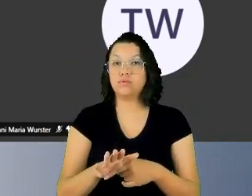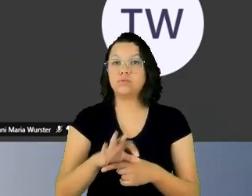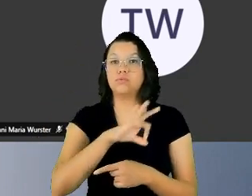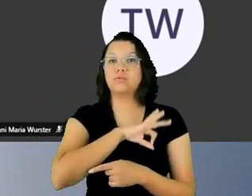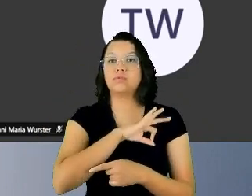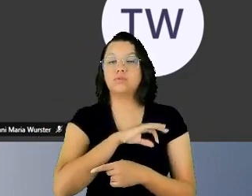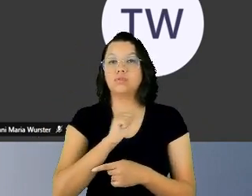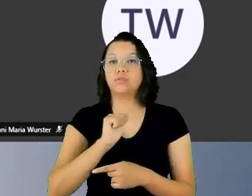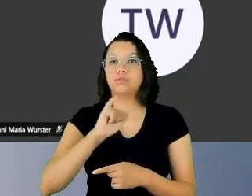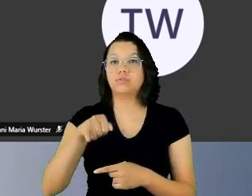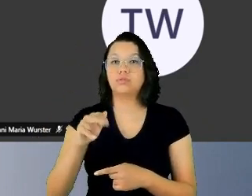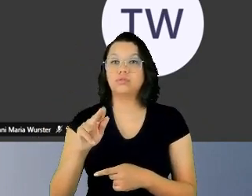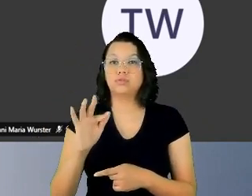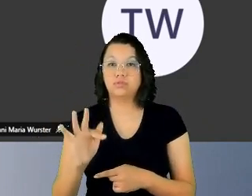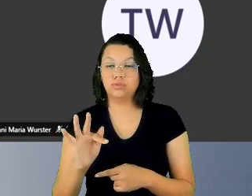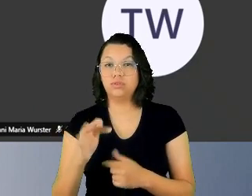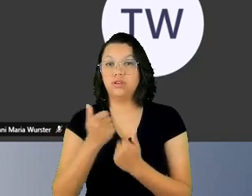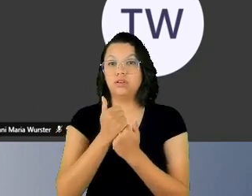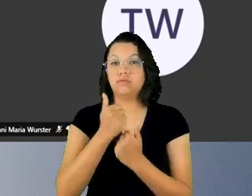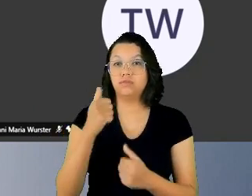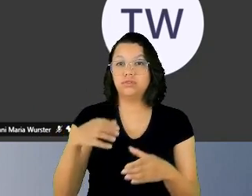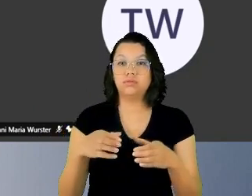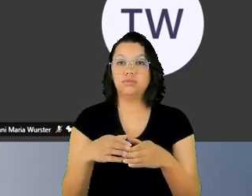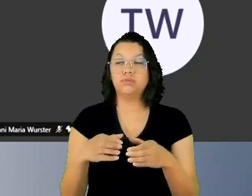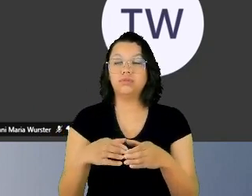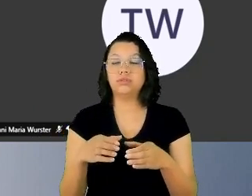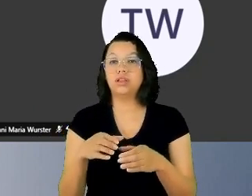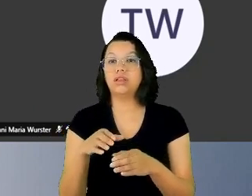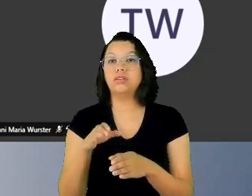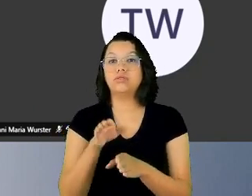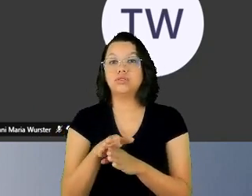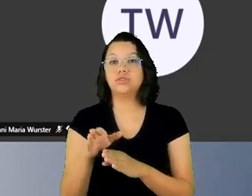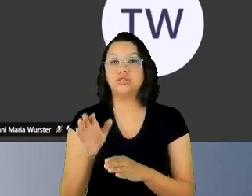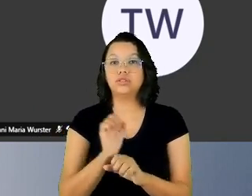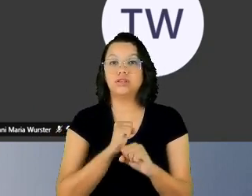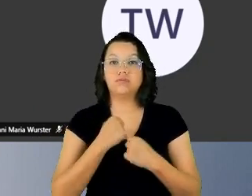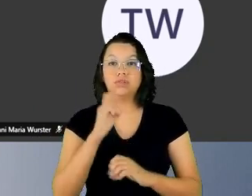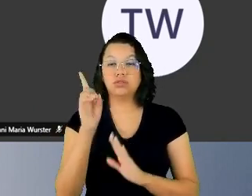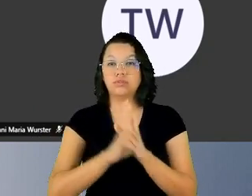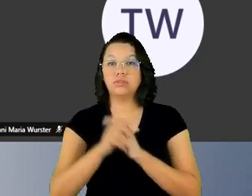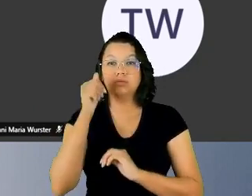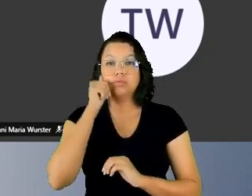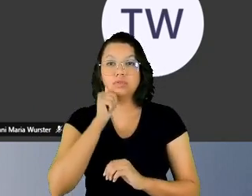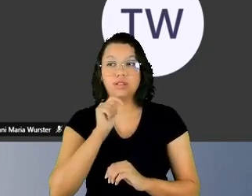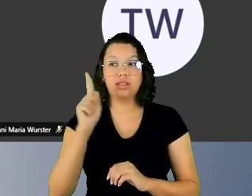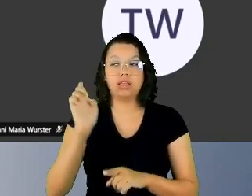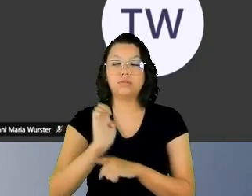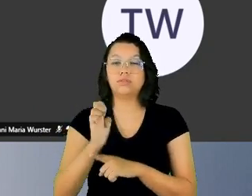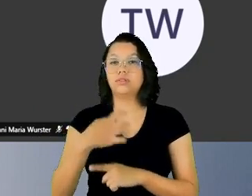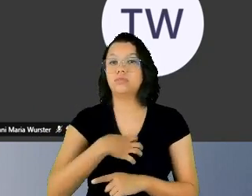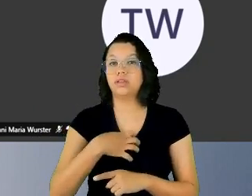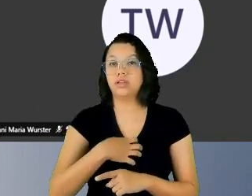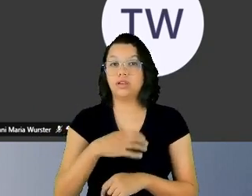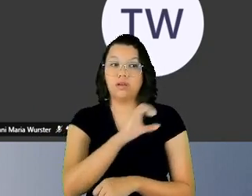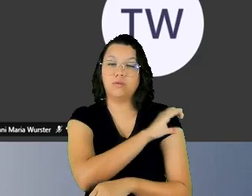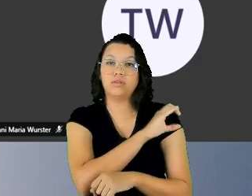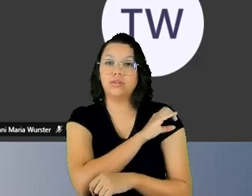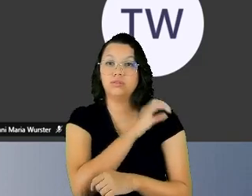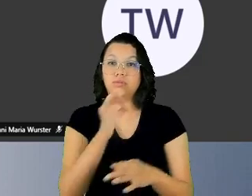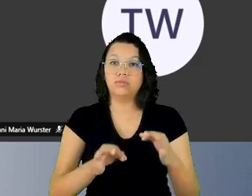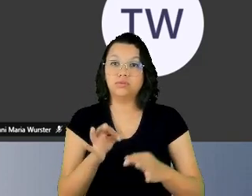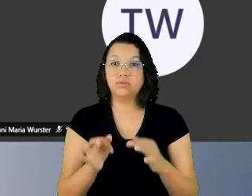dos Direitos da Mulher do Estado da Bahia, foi coordenadora dos Juizados Especiais Federais da Primeira Região,